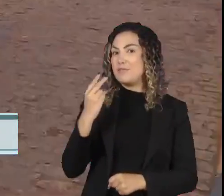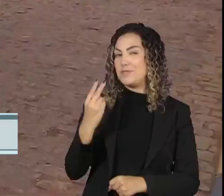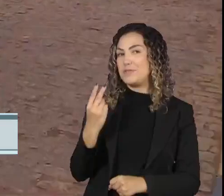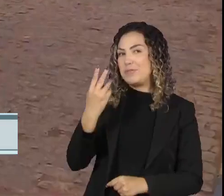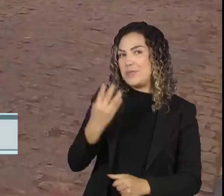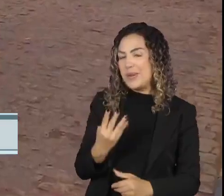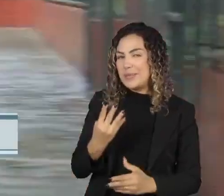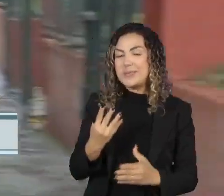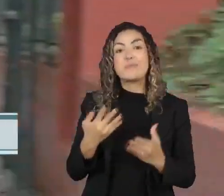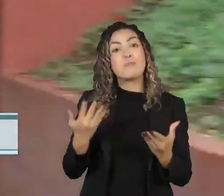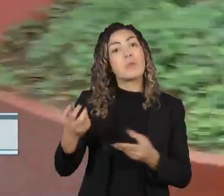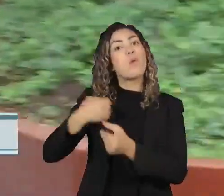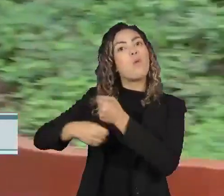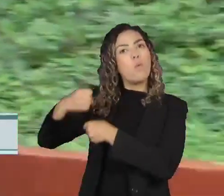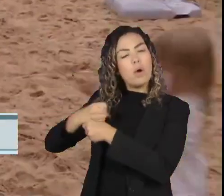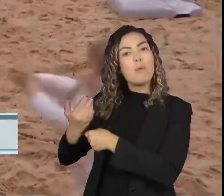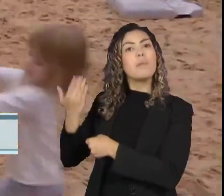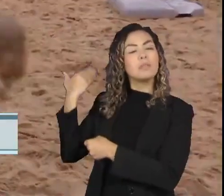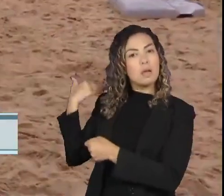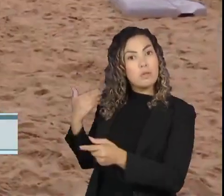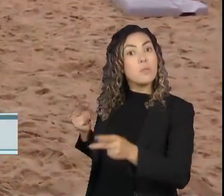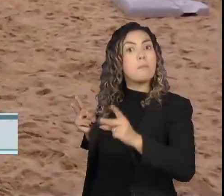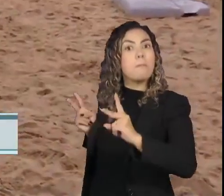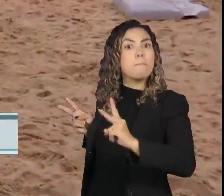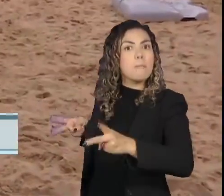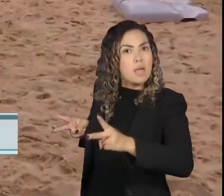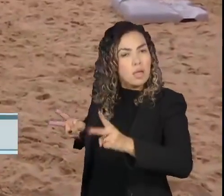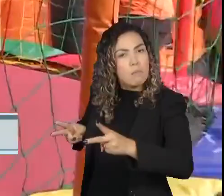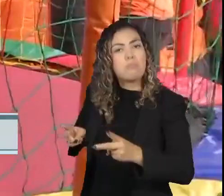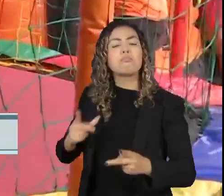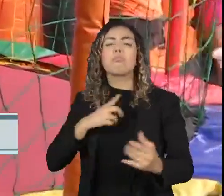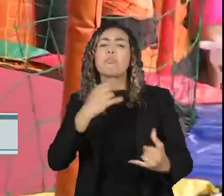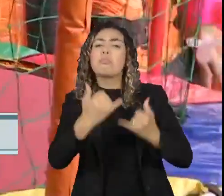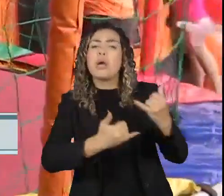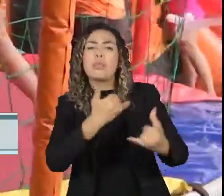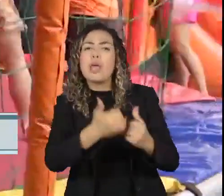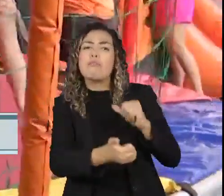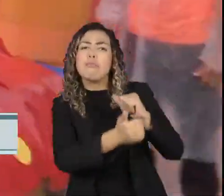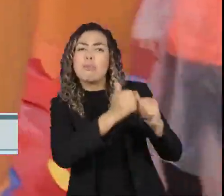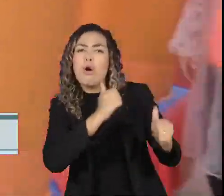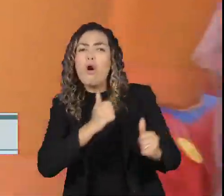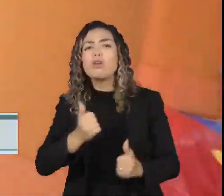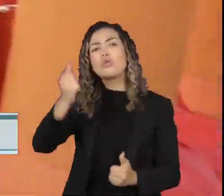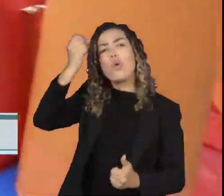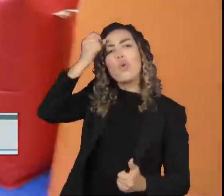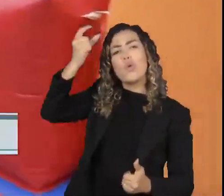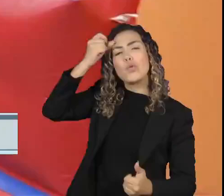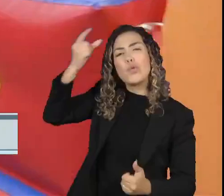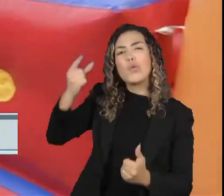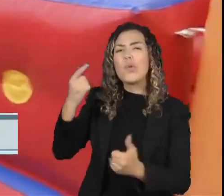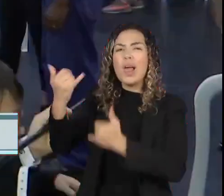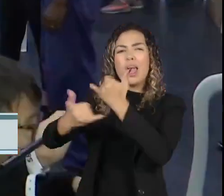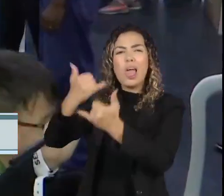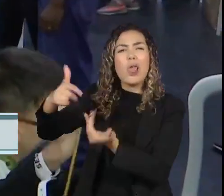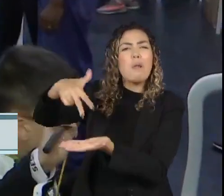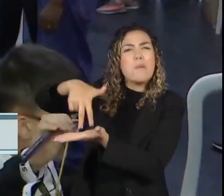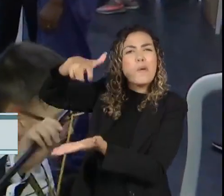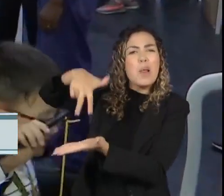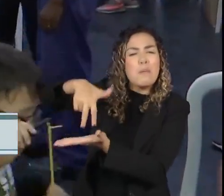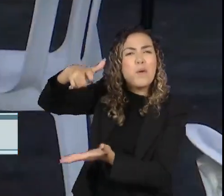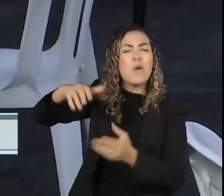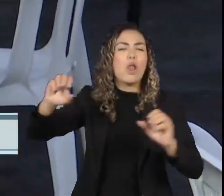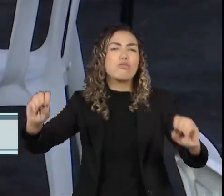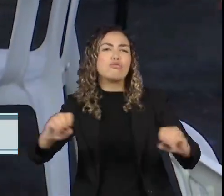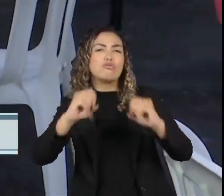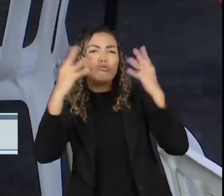Assim como no ano passado, o evento terá atividades esportivas, culturais, shows, brinquedos infláveis, jogos